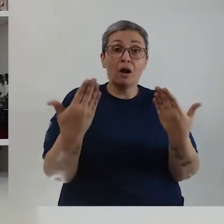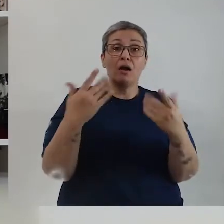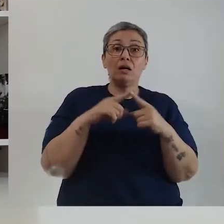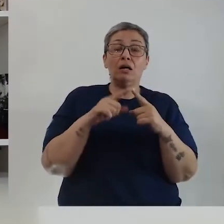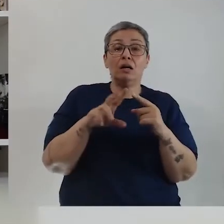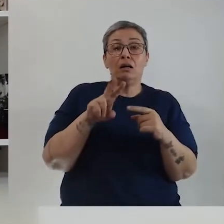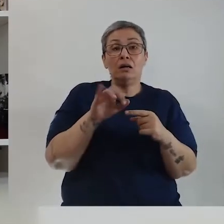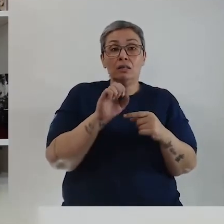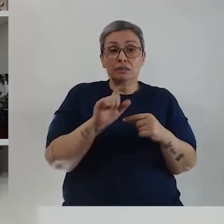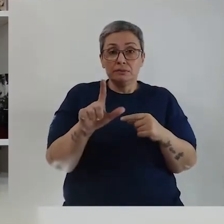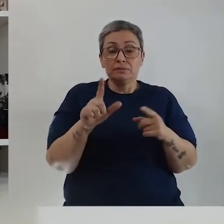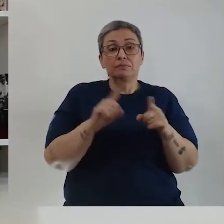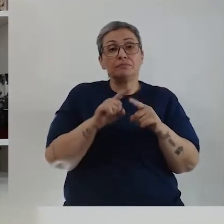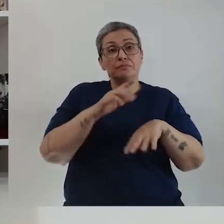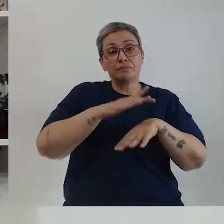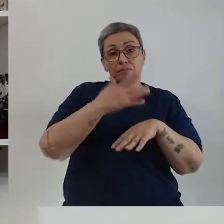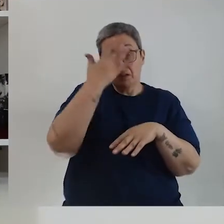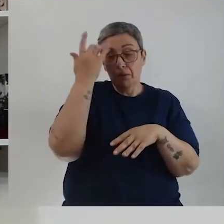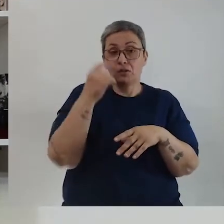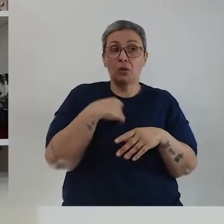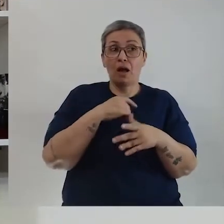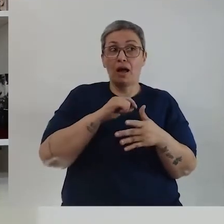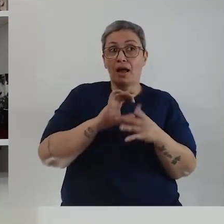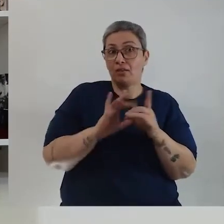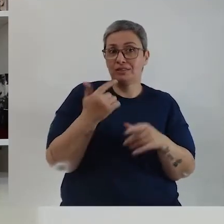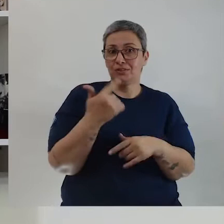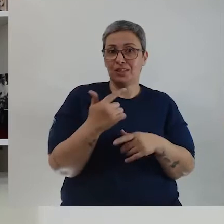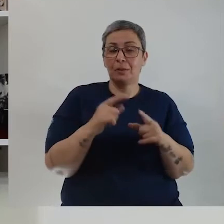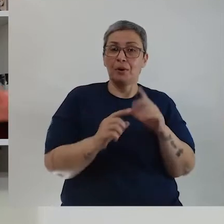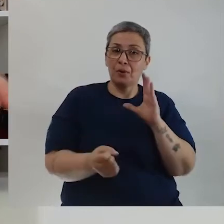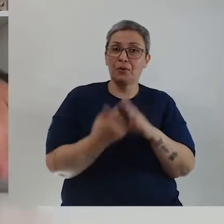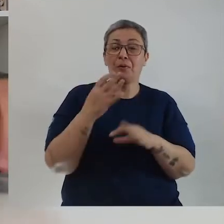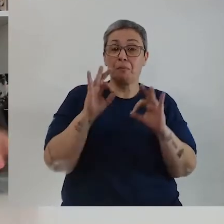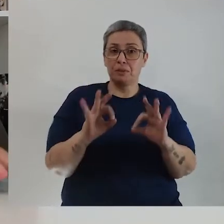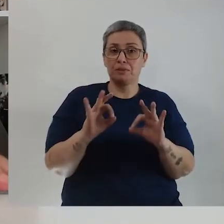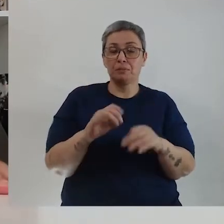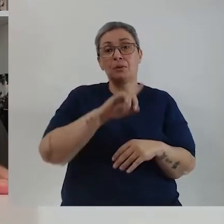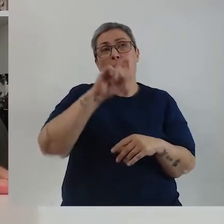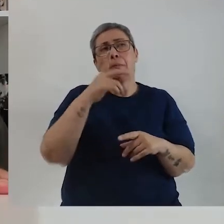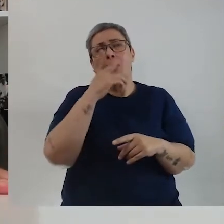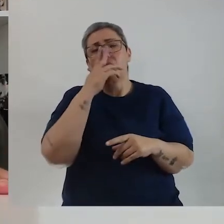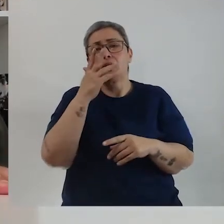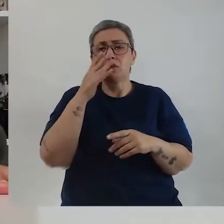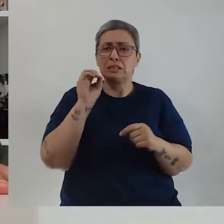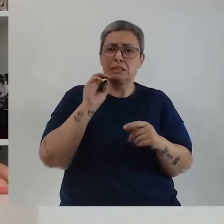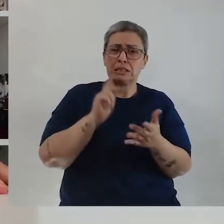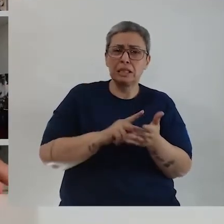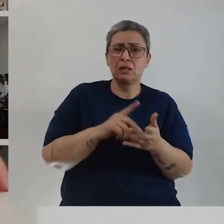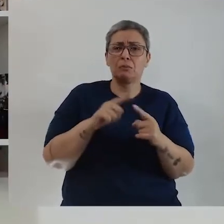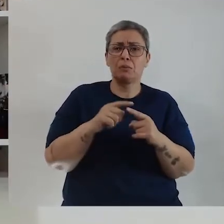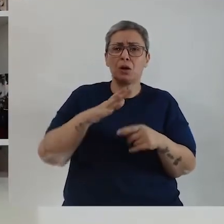Normalmente, ele é vandal, né? No caso, as pessoas fazem sem autorização. Esse é a origem mesmo do grafite. Mas acho que